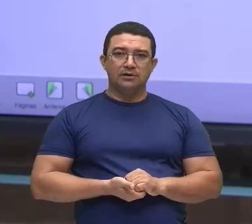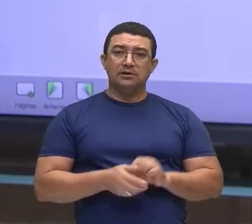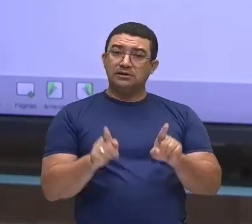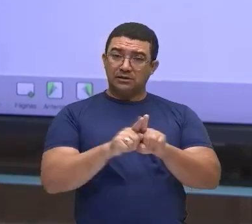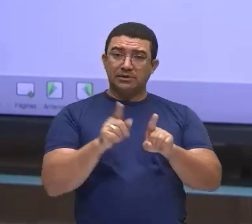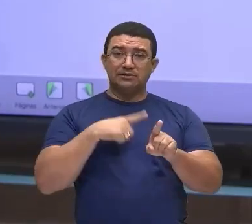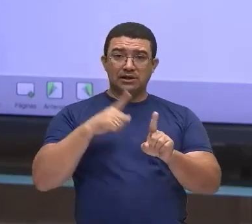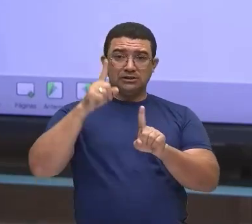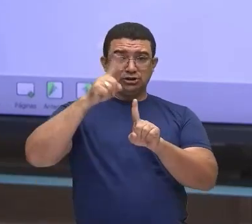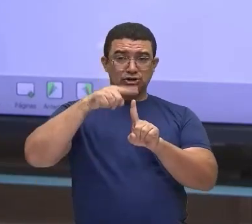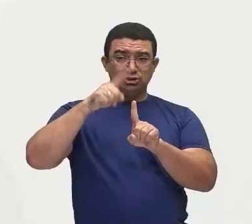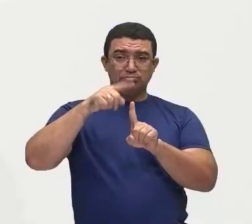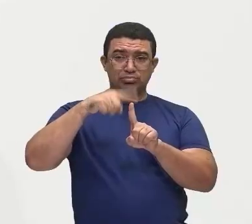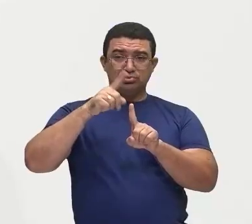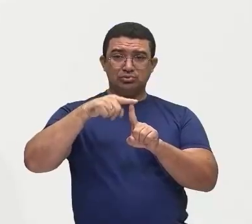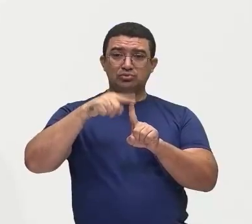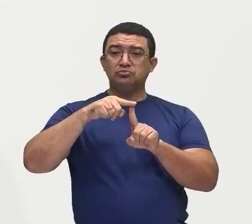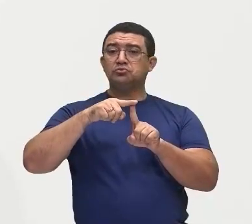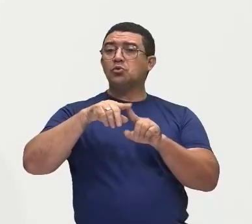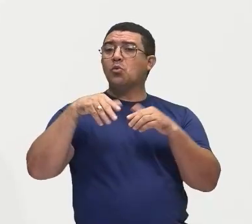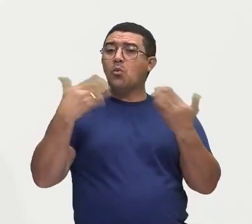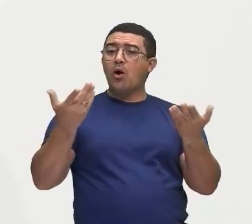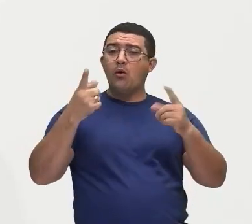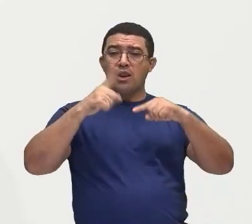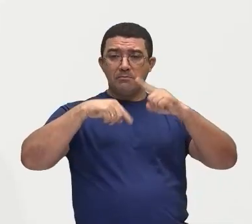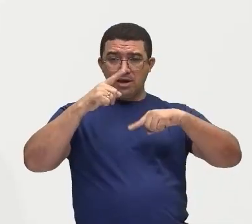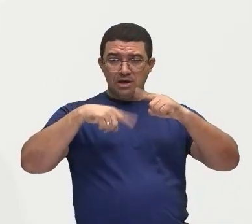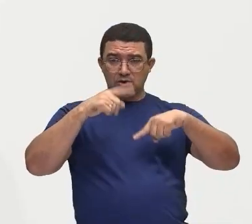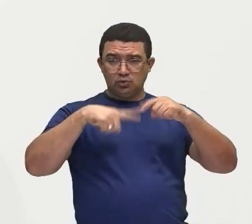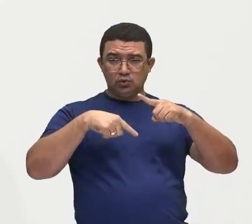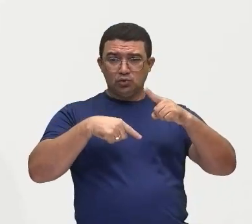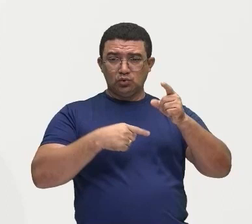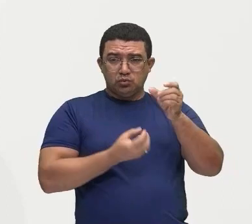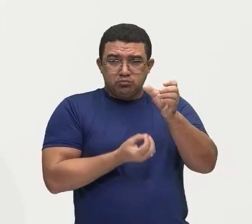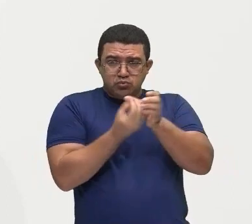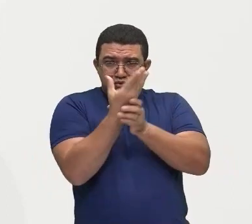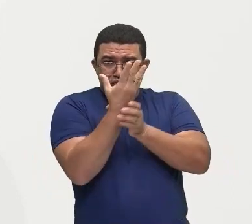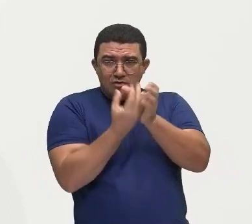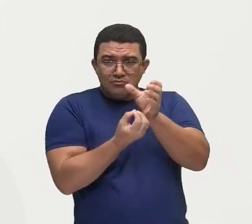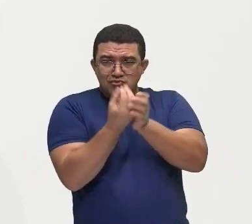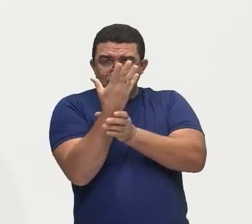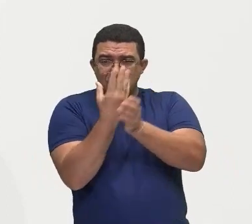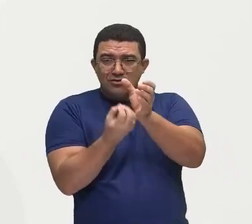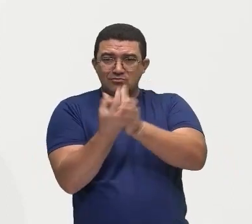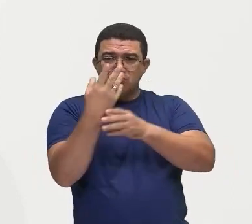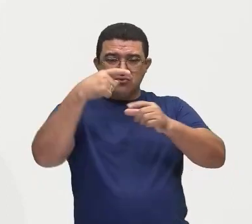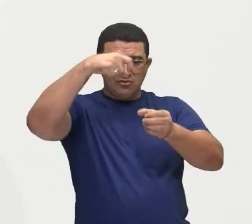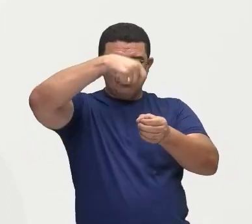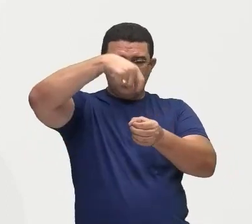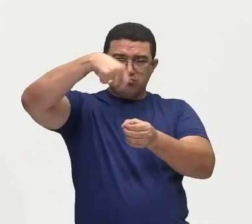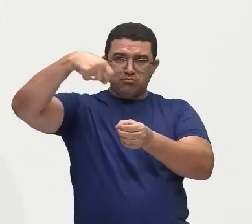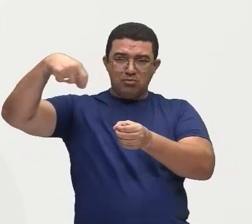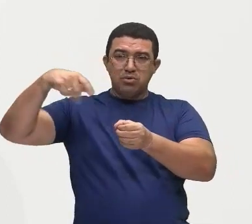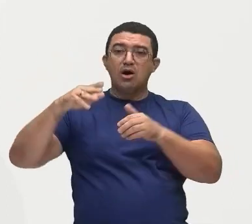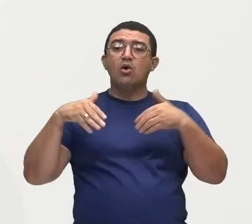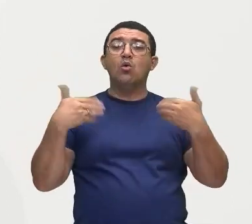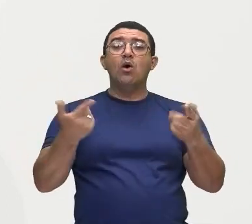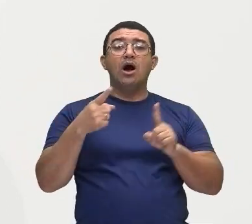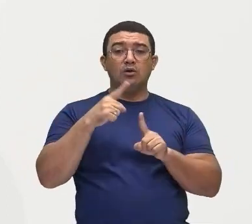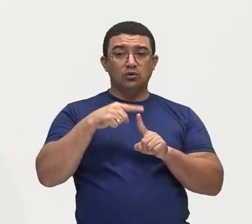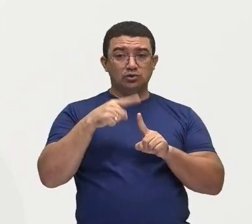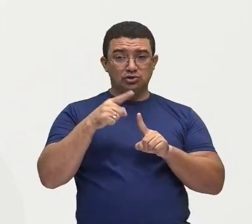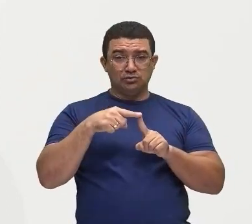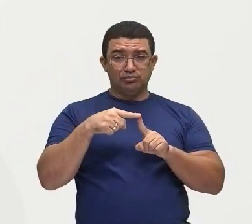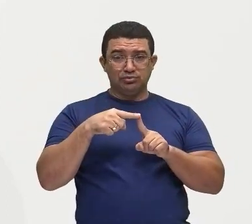gente tem também o tipo de produto cultivado, né? Isso também vai influenciar na classificação dessas